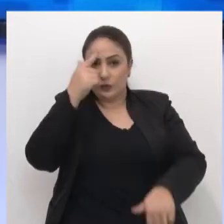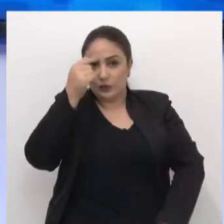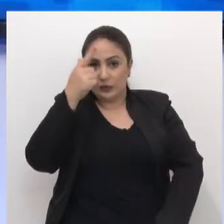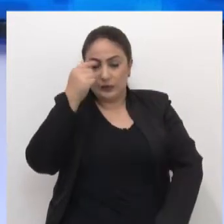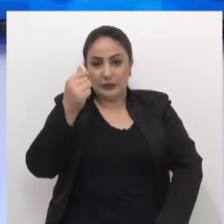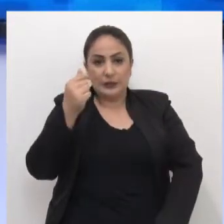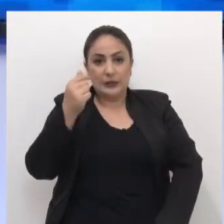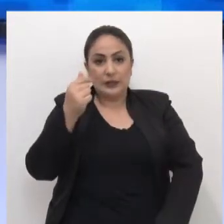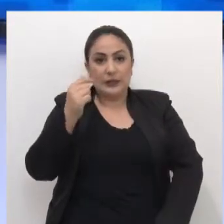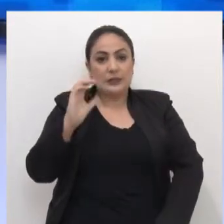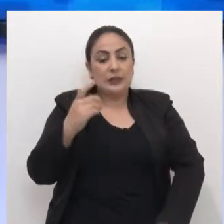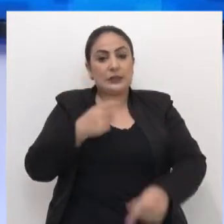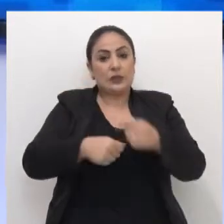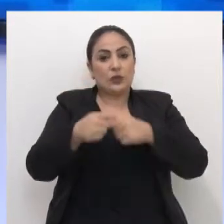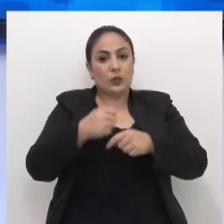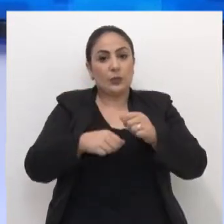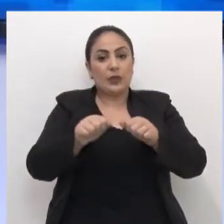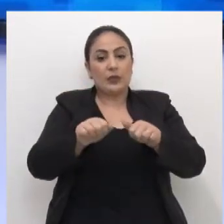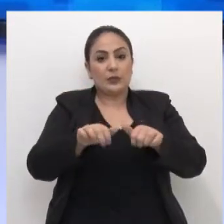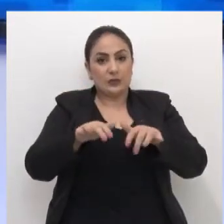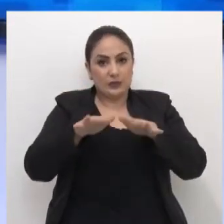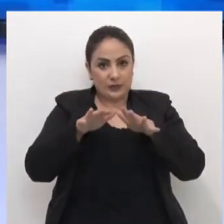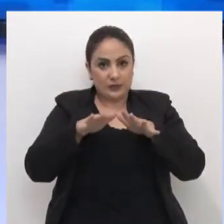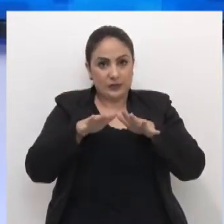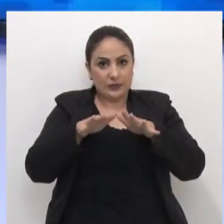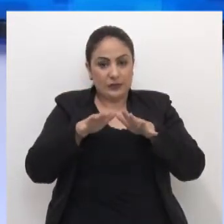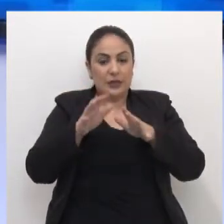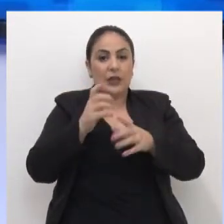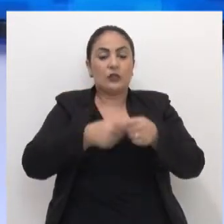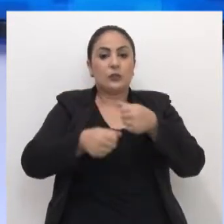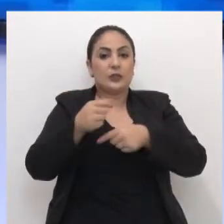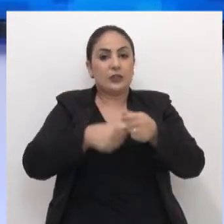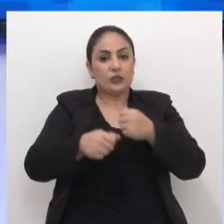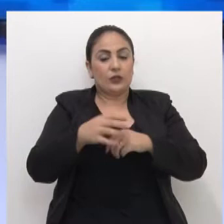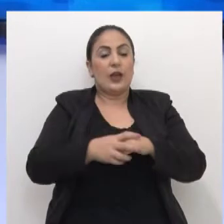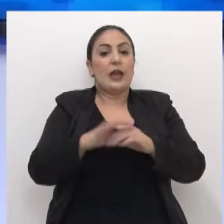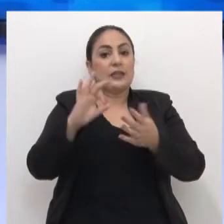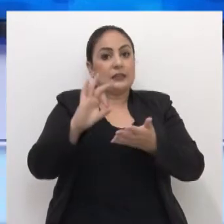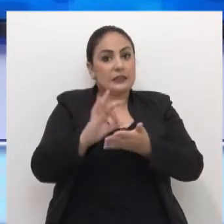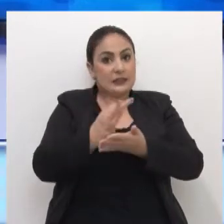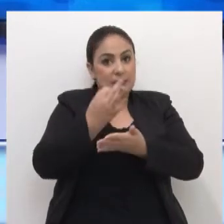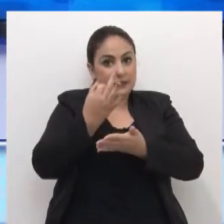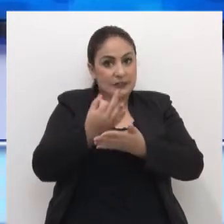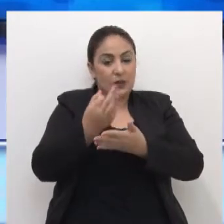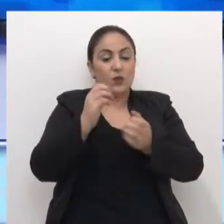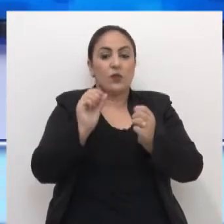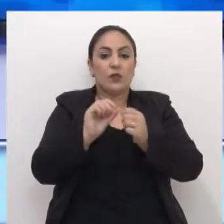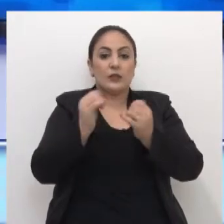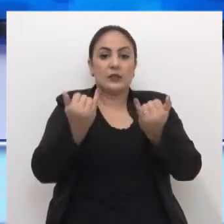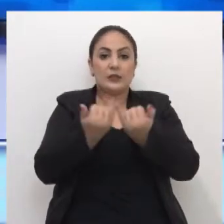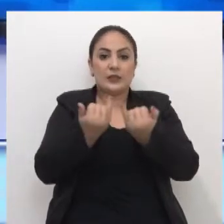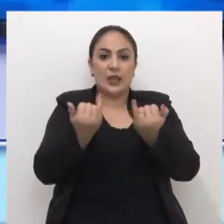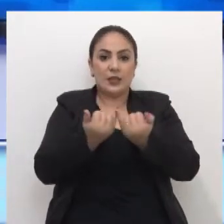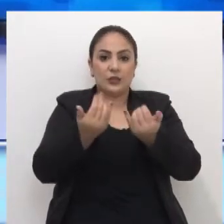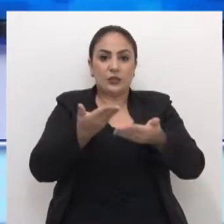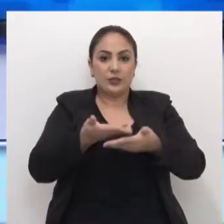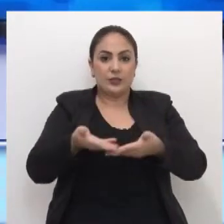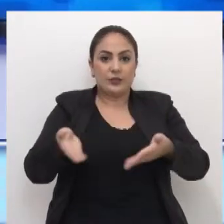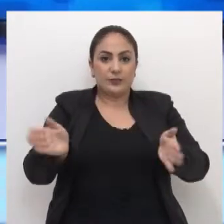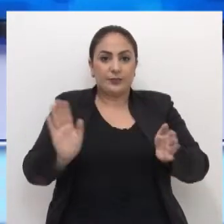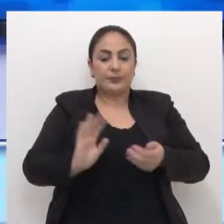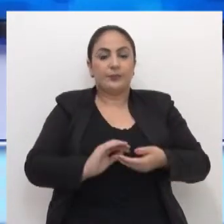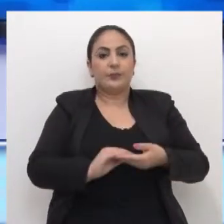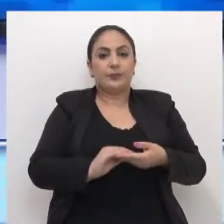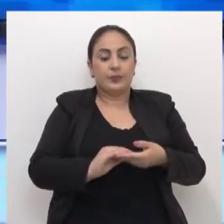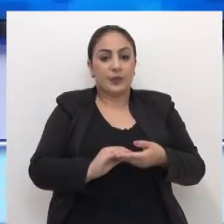Ciências Econômicas, Administrativas e Contábeis. As inscrições devem ser feitas no site que está aparecendo no